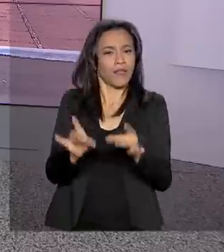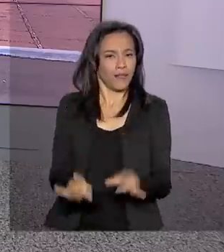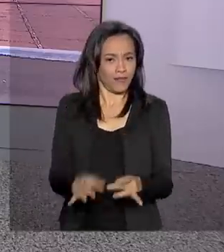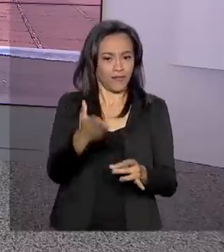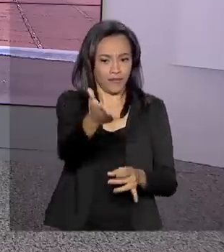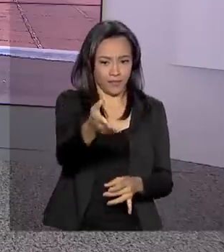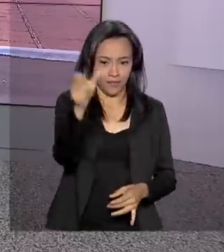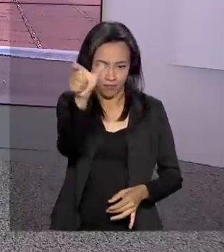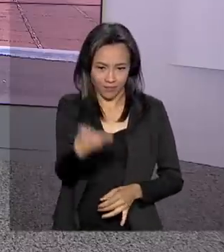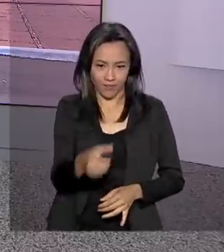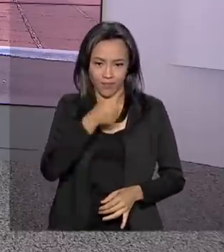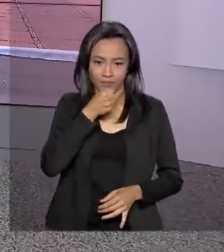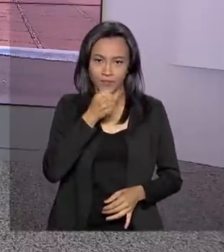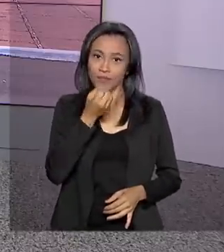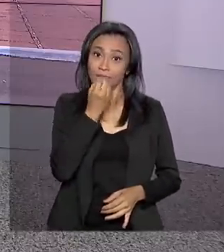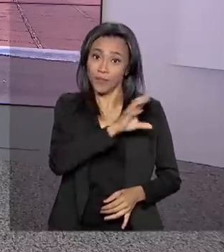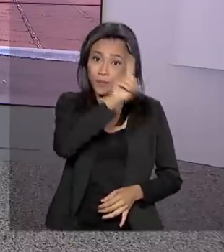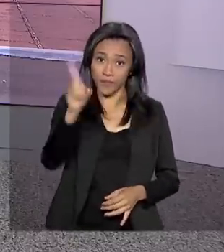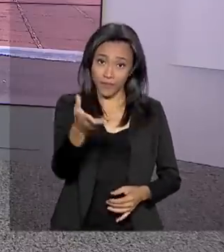gente. Oi, Gabi, bom dia pra você.